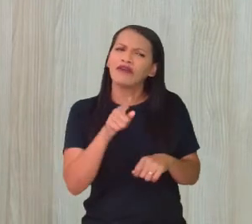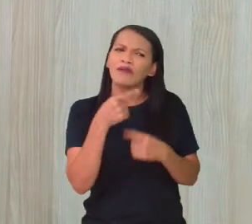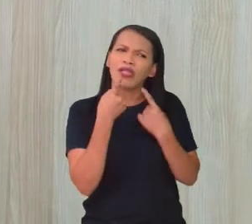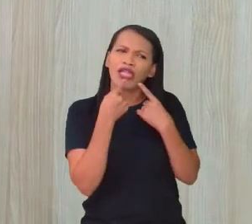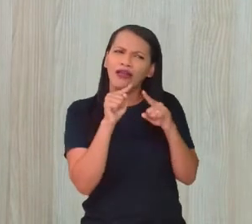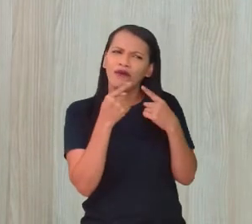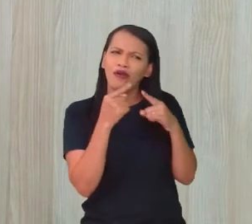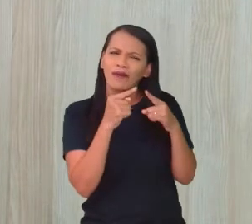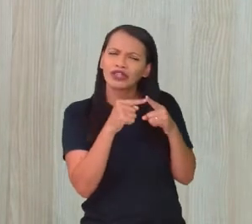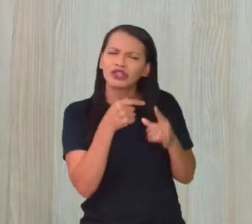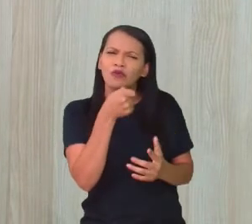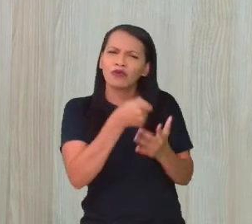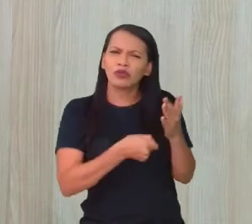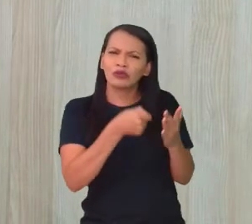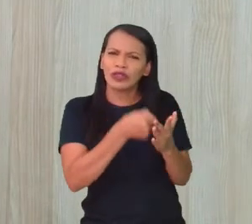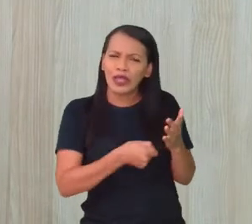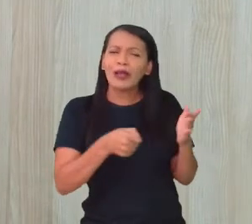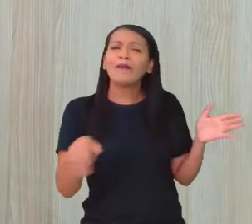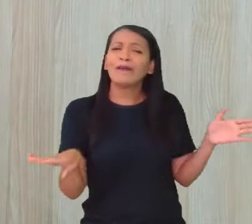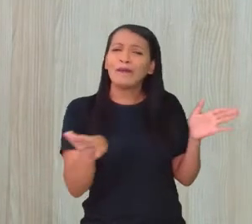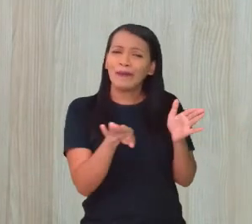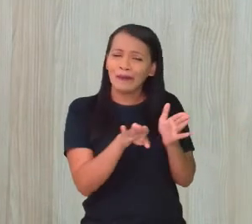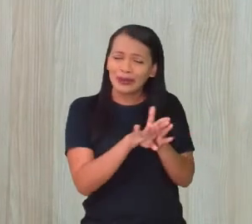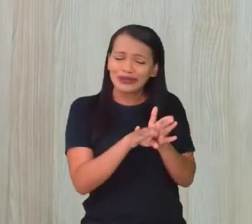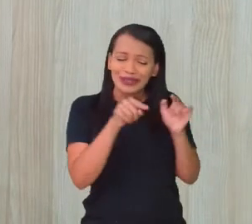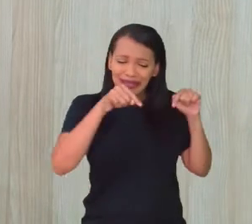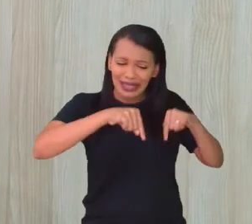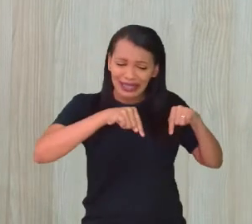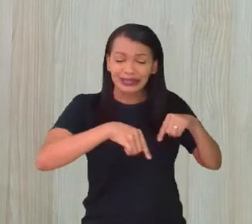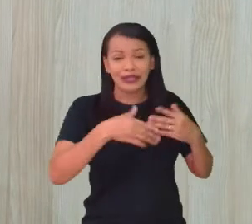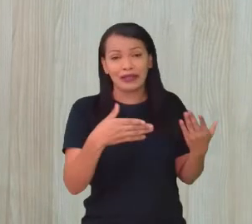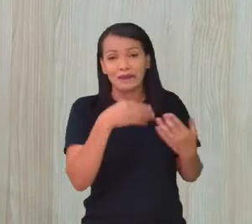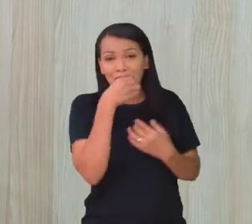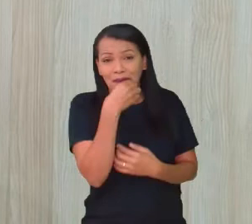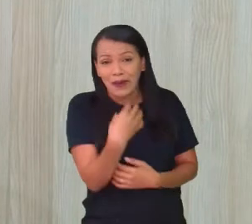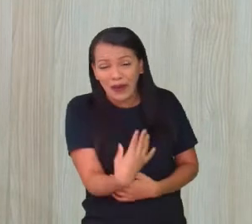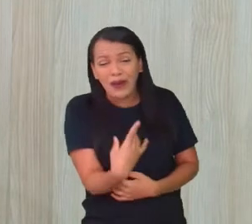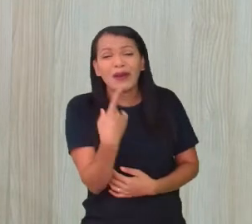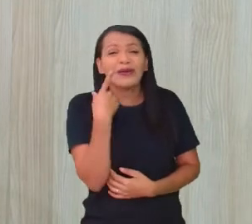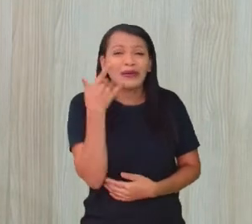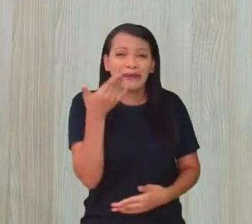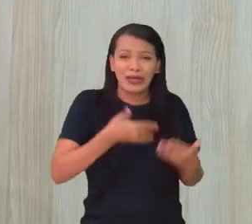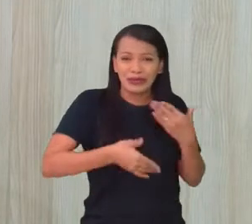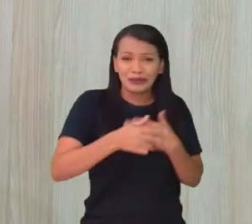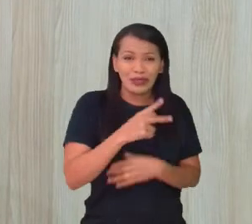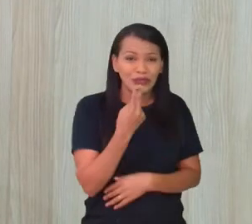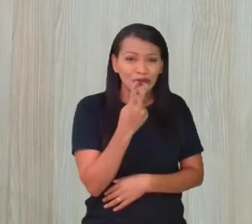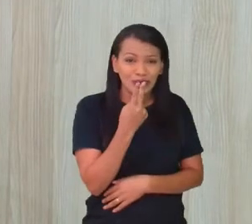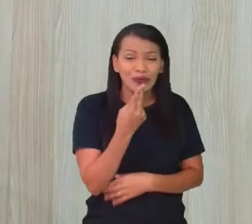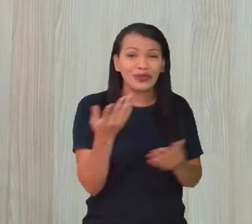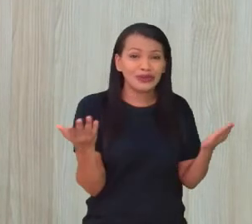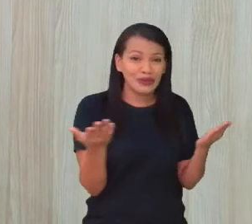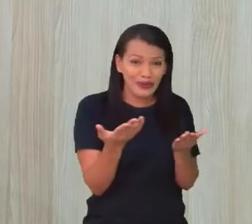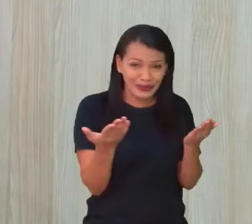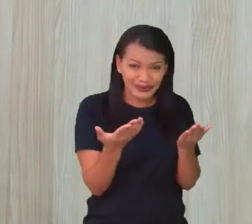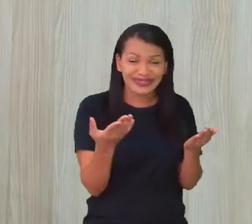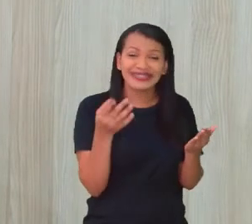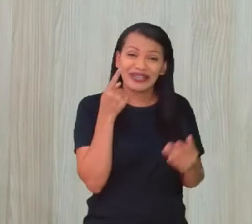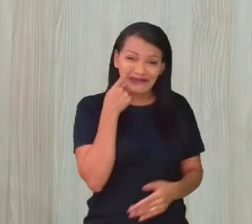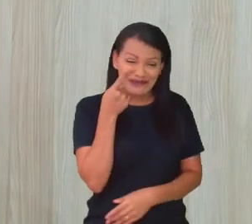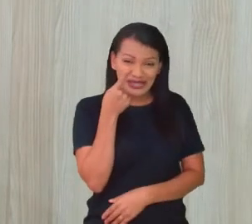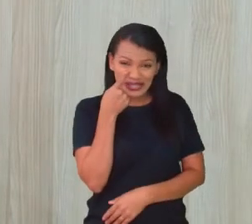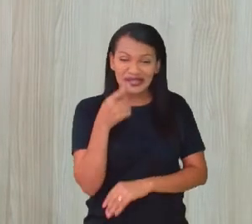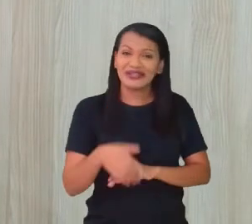viu? Contestei pra poder chegar aqui. Mas ele é tão generoso que eu vou participar de duas aulas com ele agora, tá vendo?